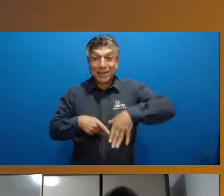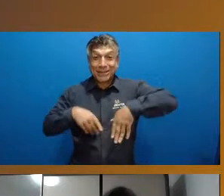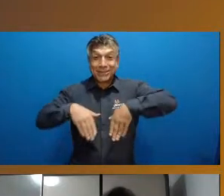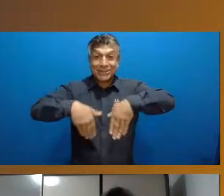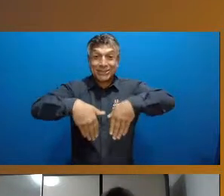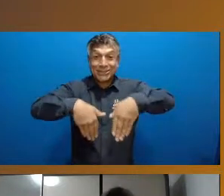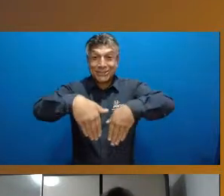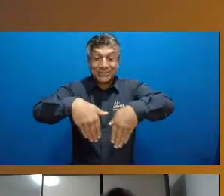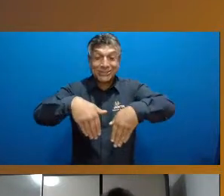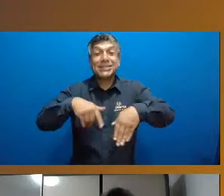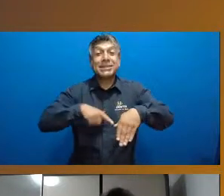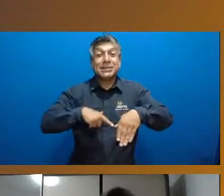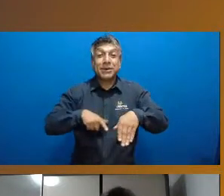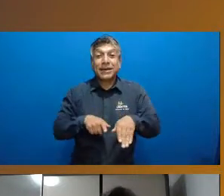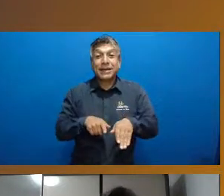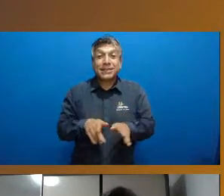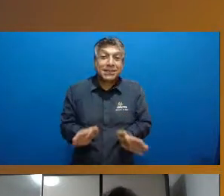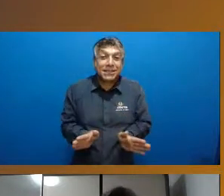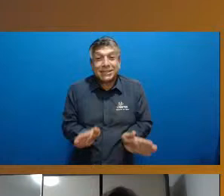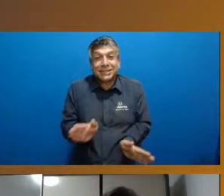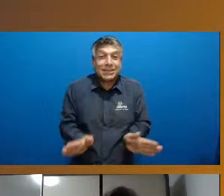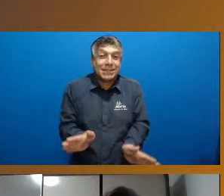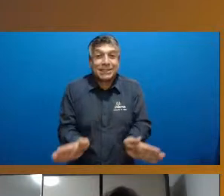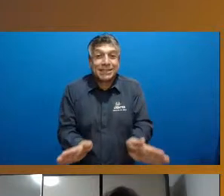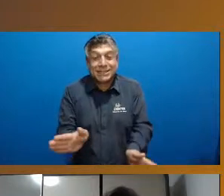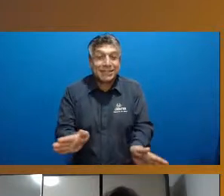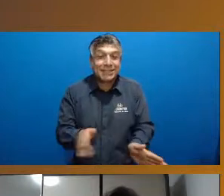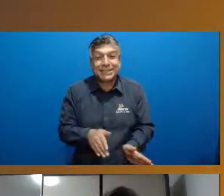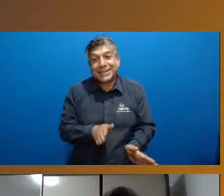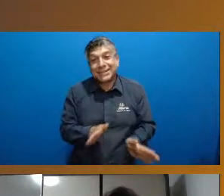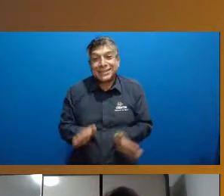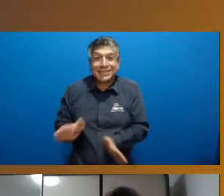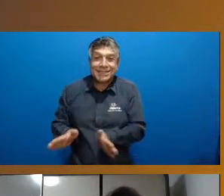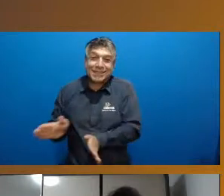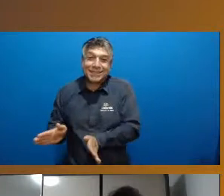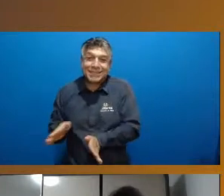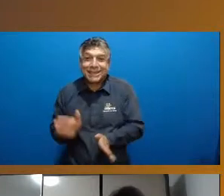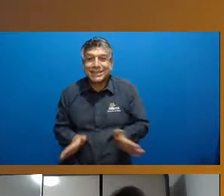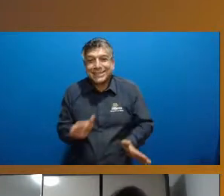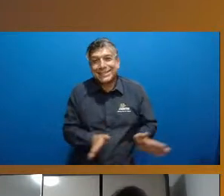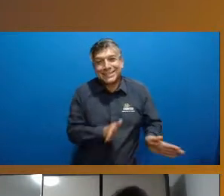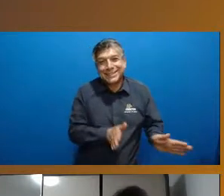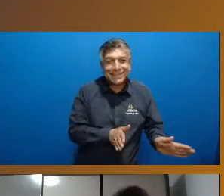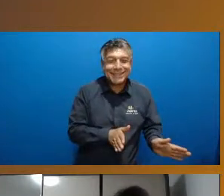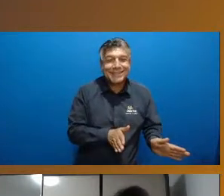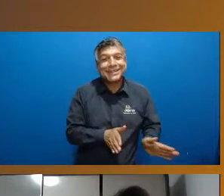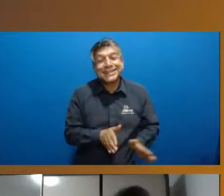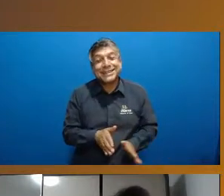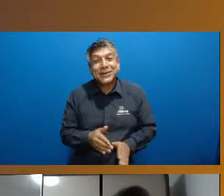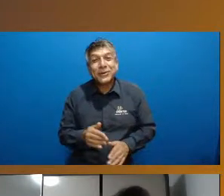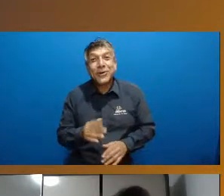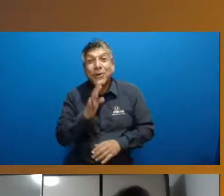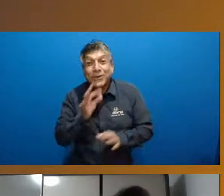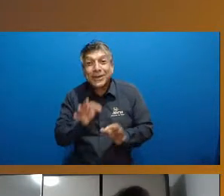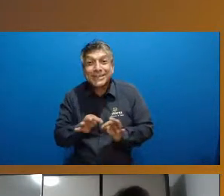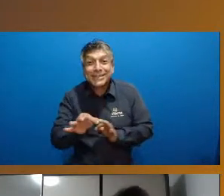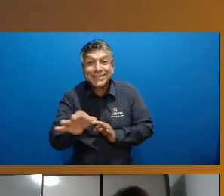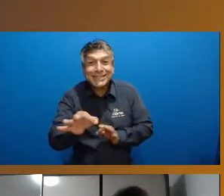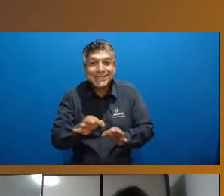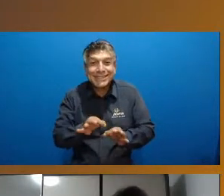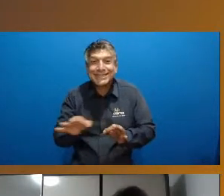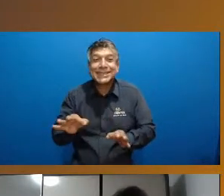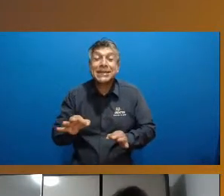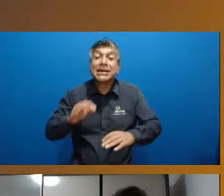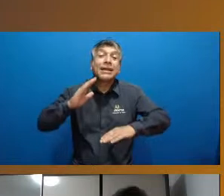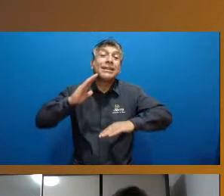andar de lado de frente diferentes direções lateralidade noções espaciais independente